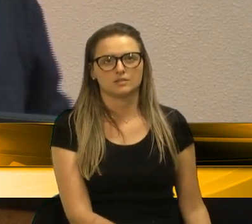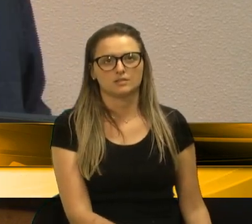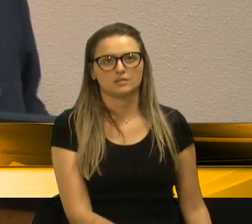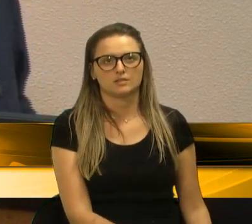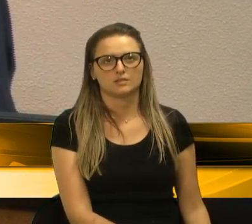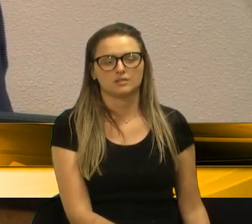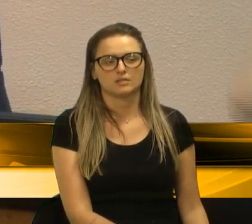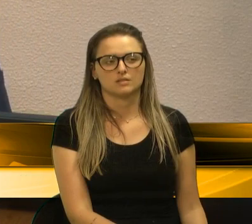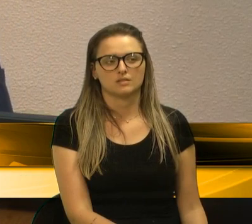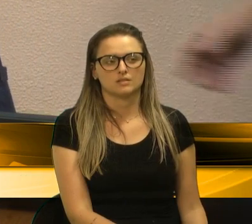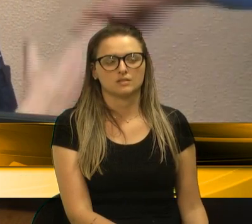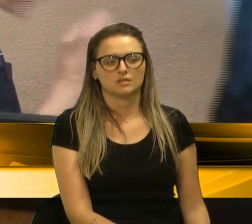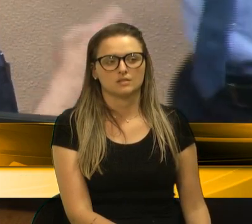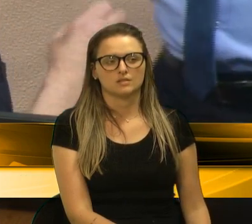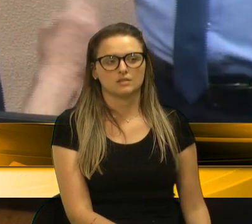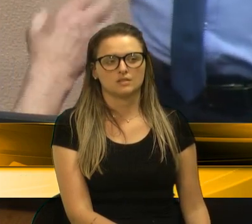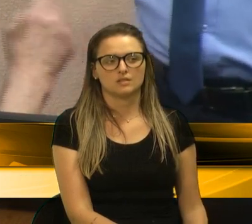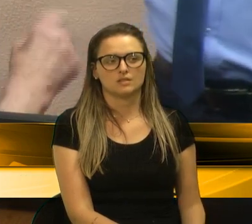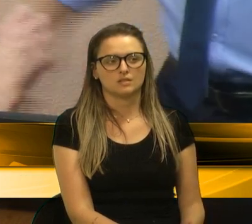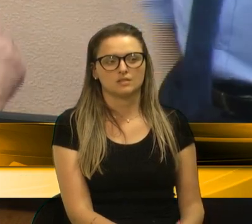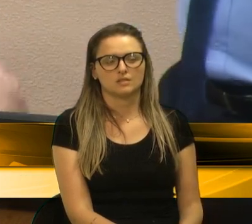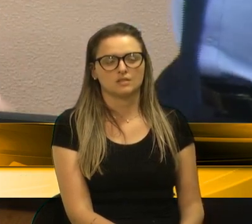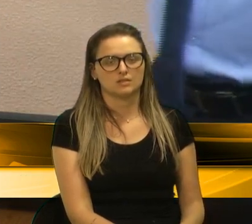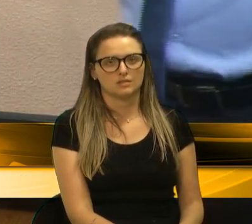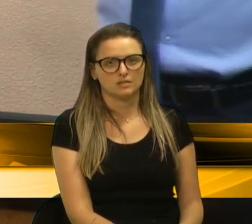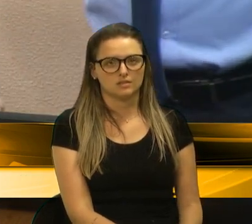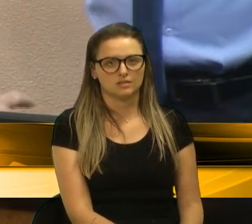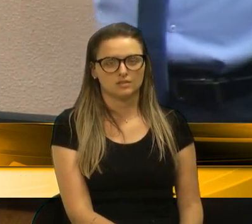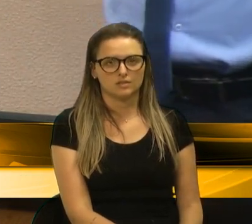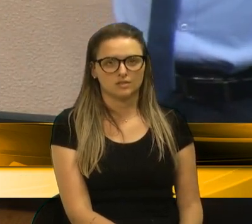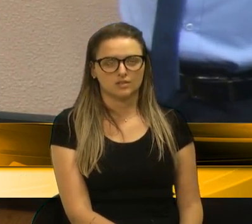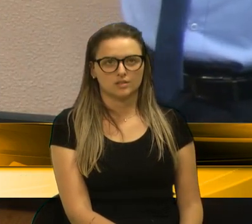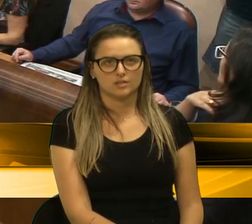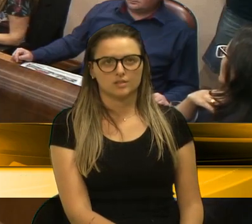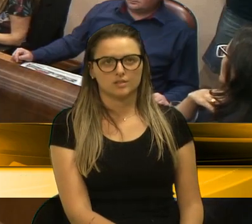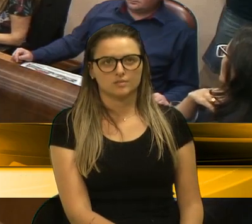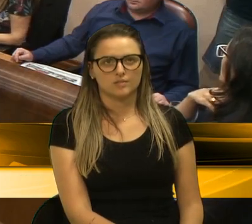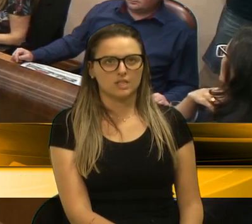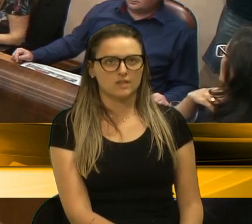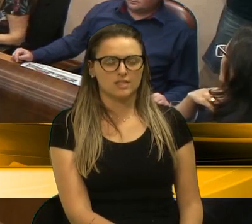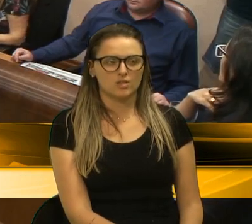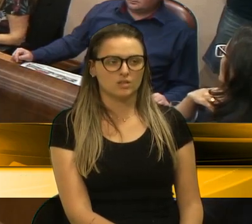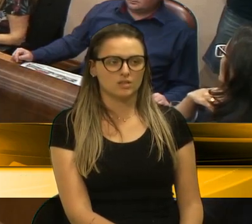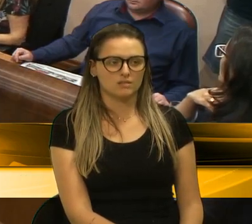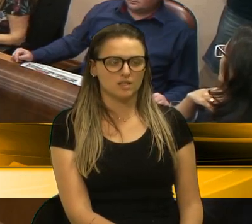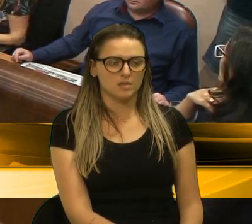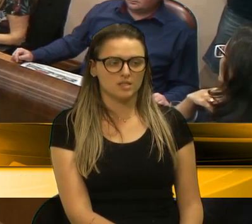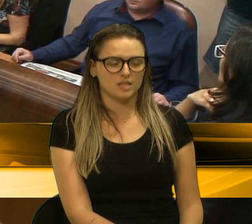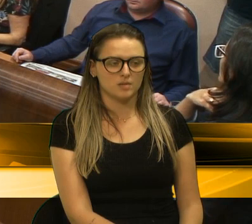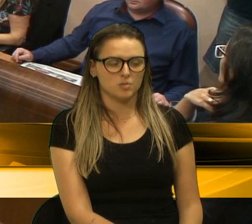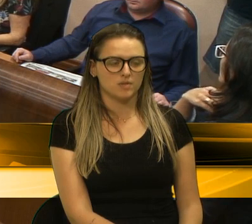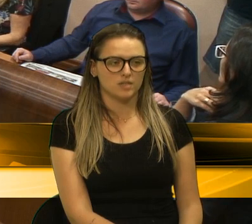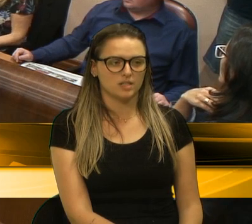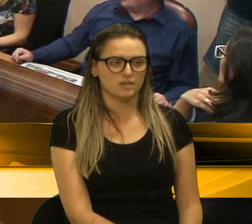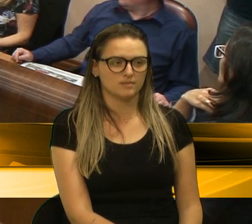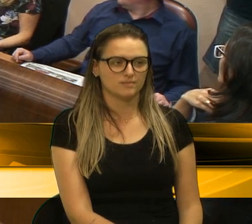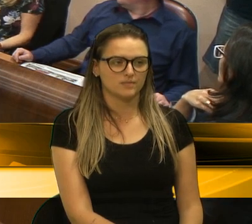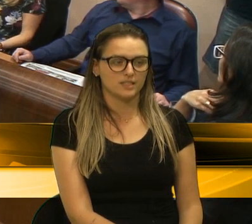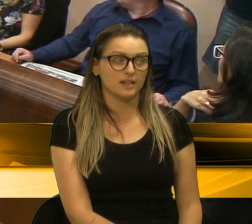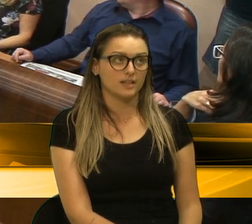que